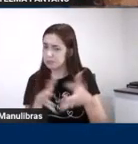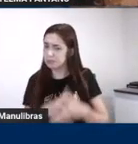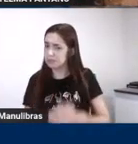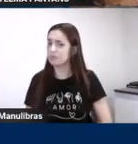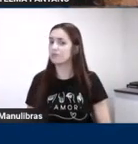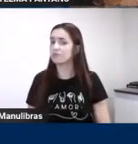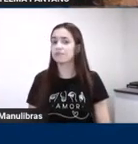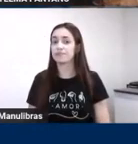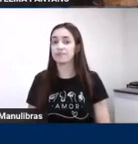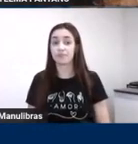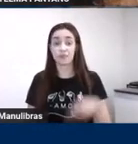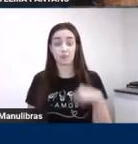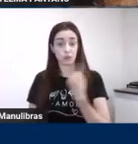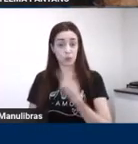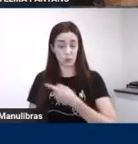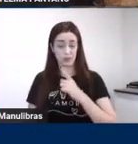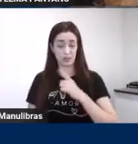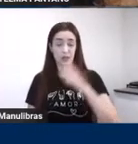Essa consciência,